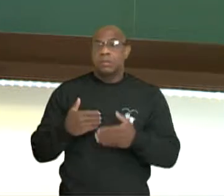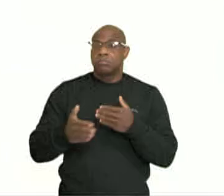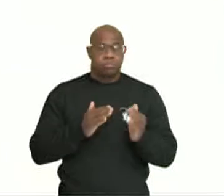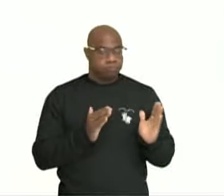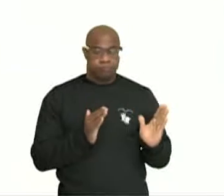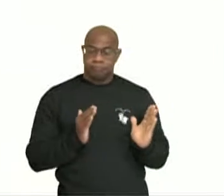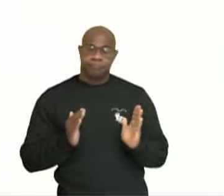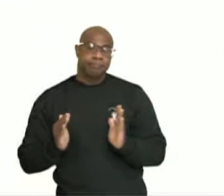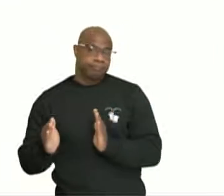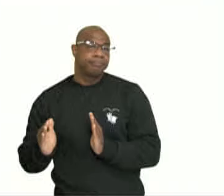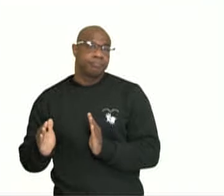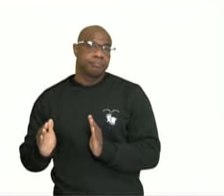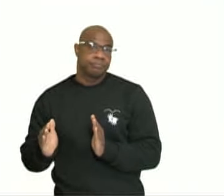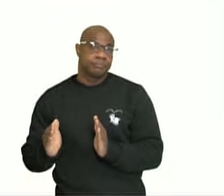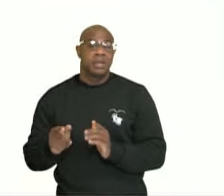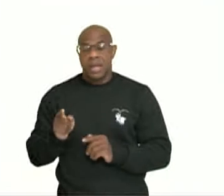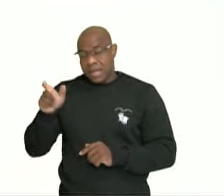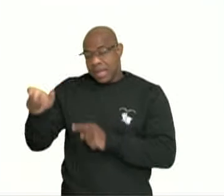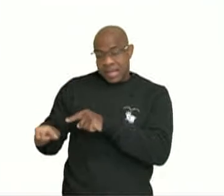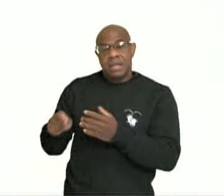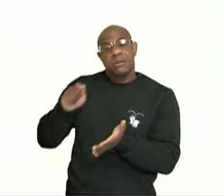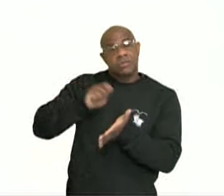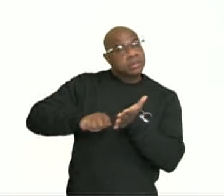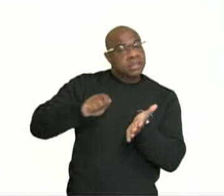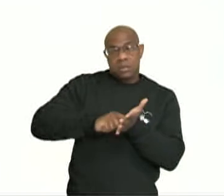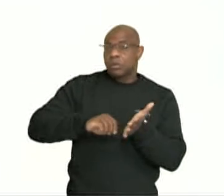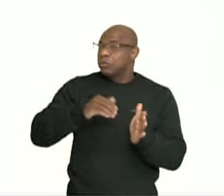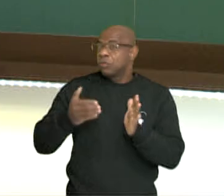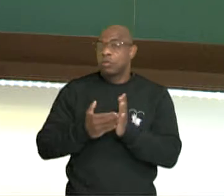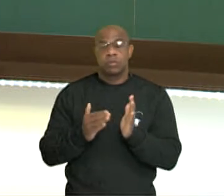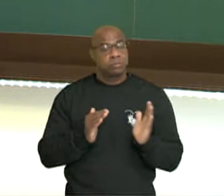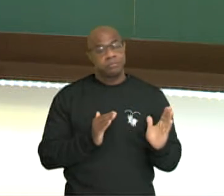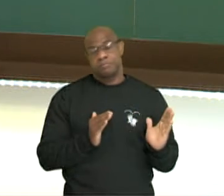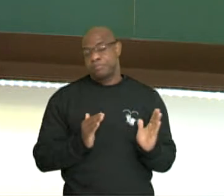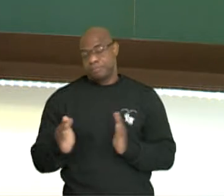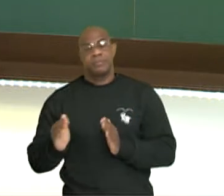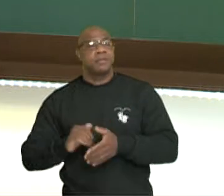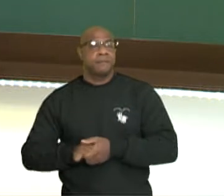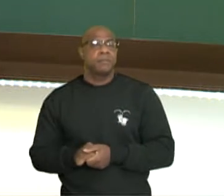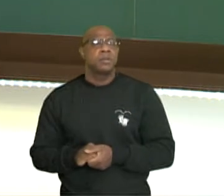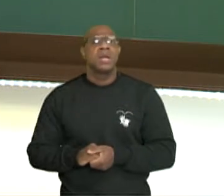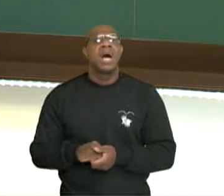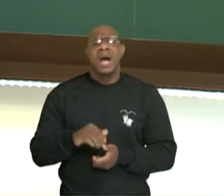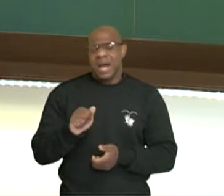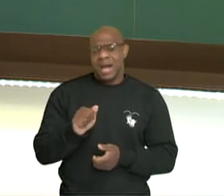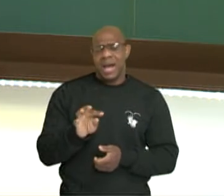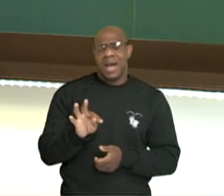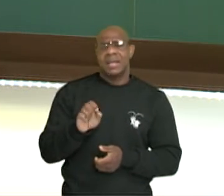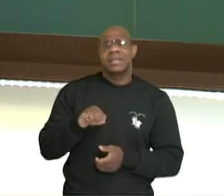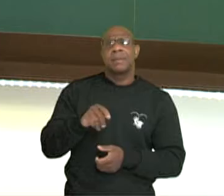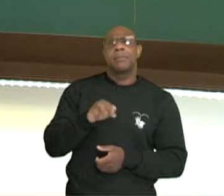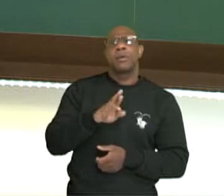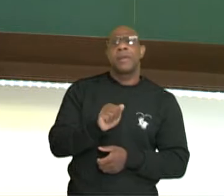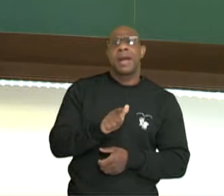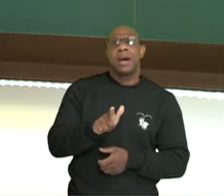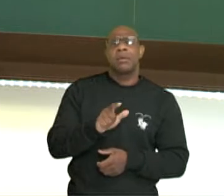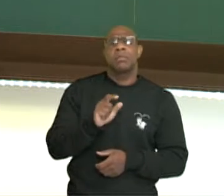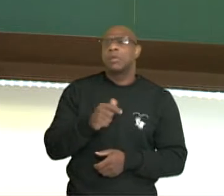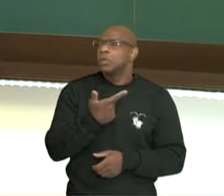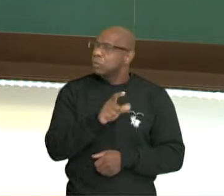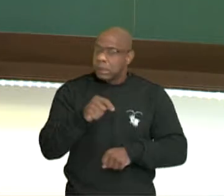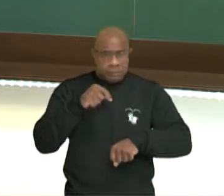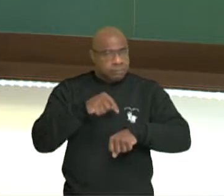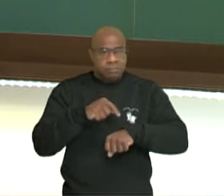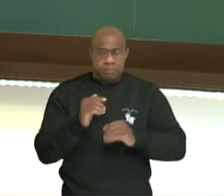ele é o quê? Um escritor de todos os tempos. O que significa atemporal? Que não tem tempo. Então, é a